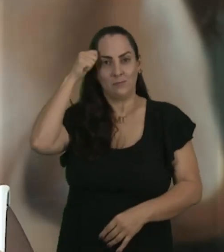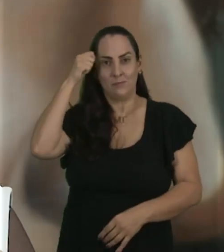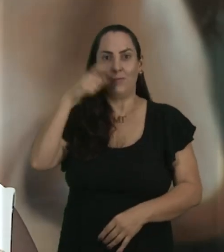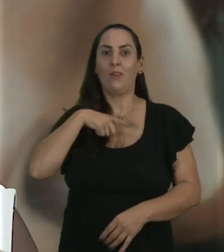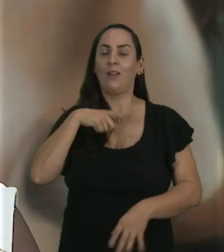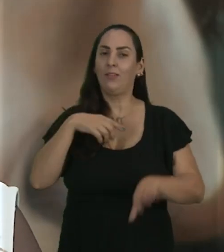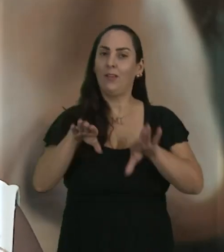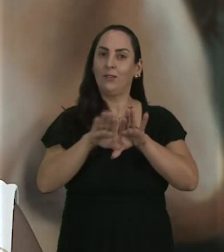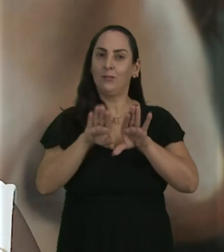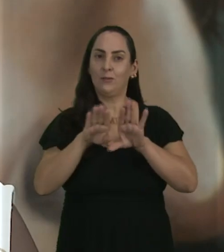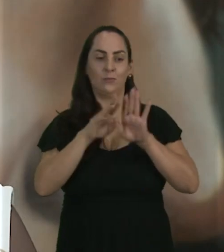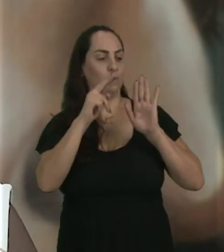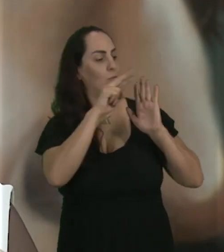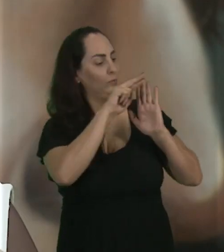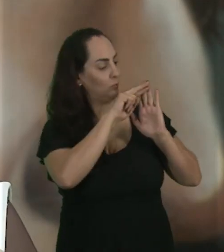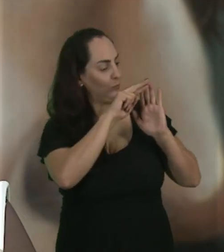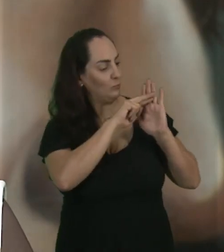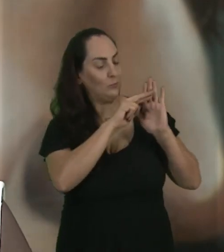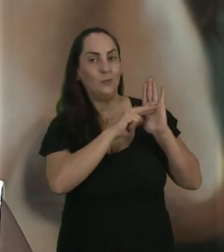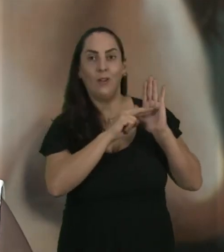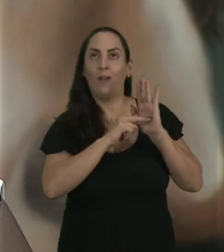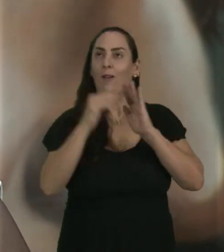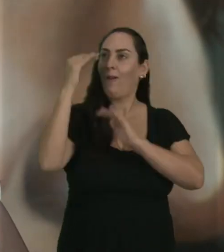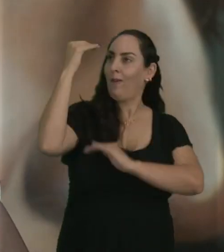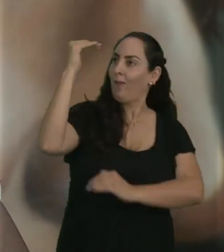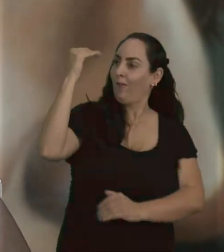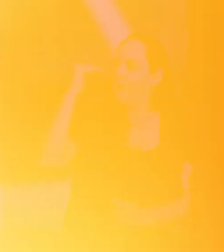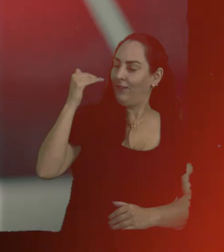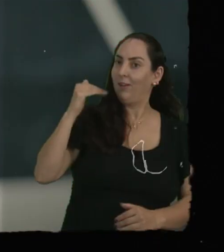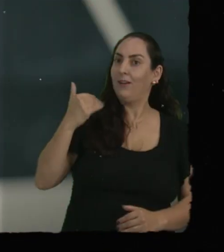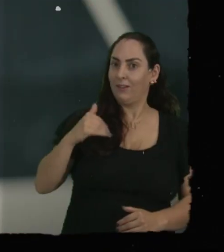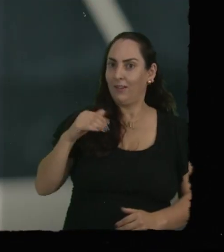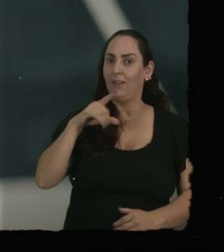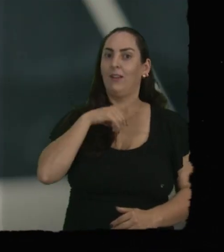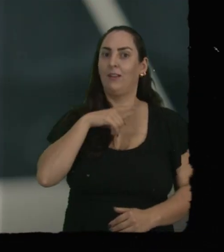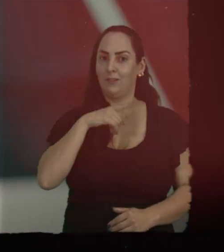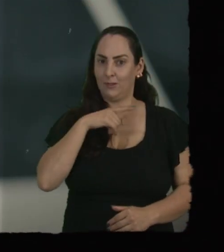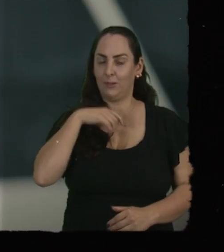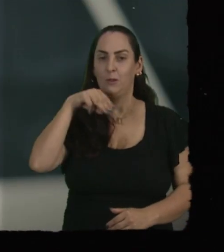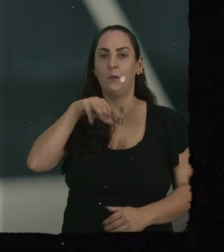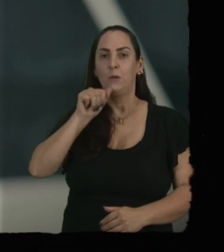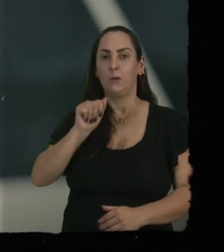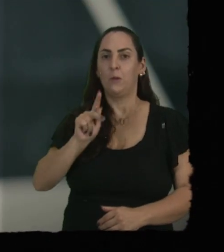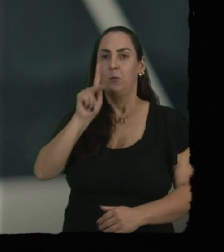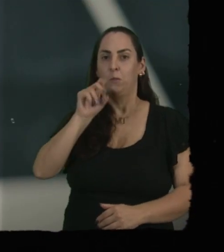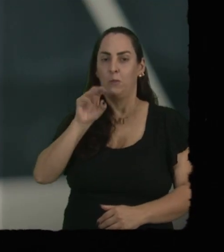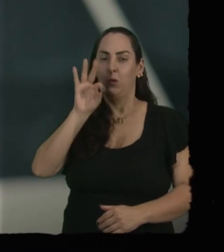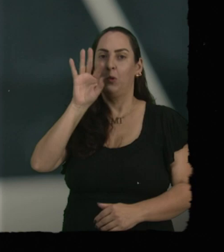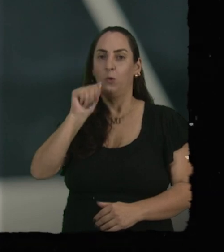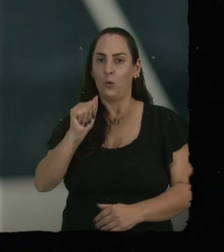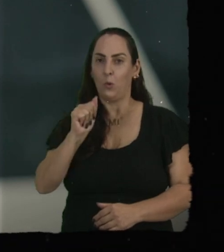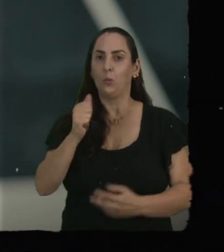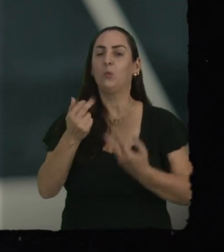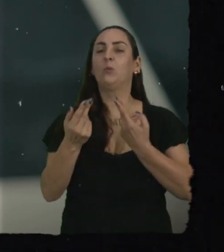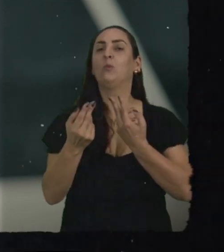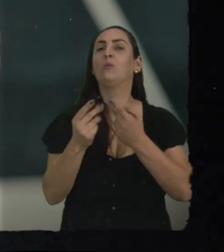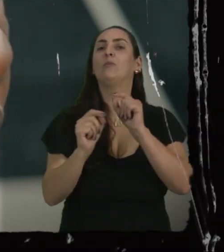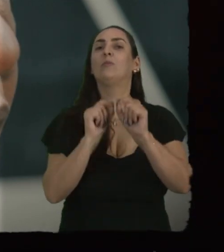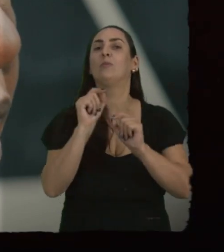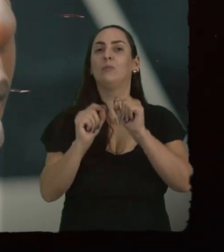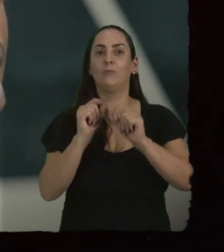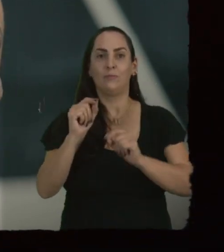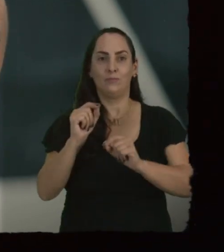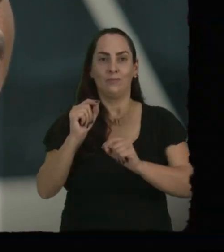nossa nomenclatura e a nossa hierarquia. E Macota é um nome hierárquico que quer dizer grande